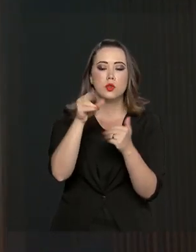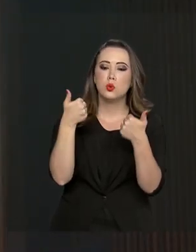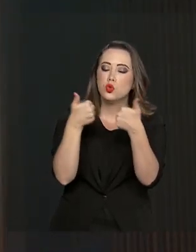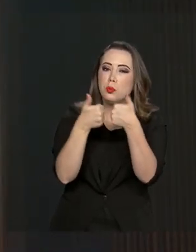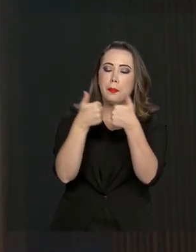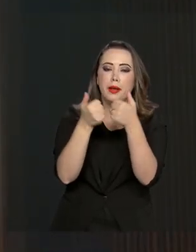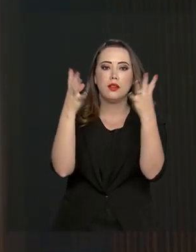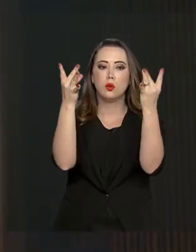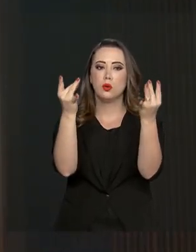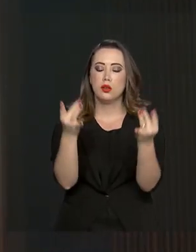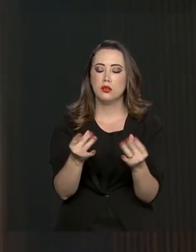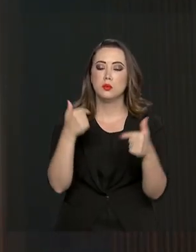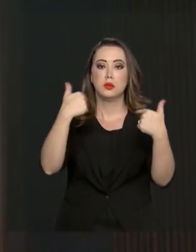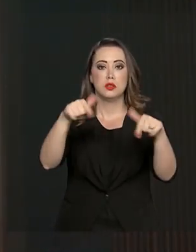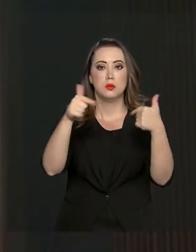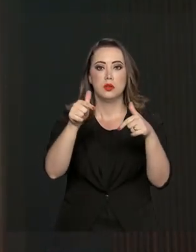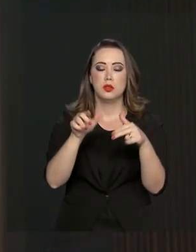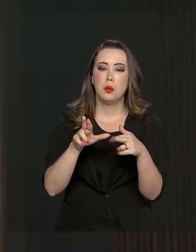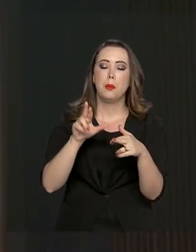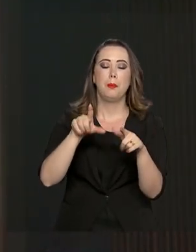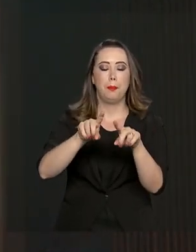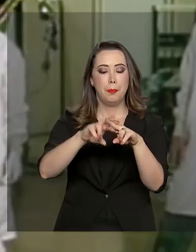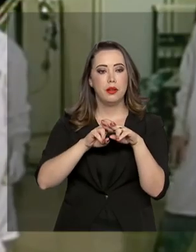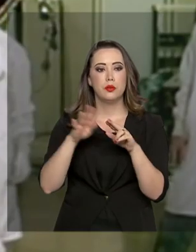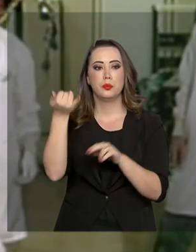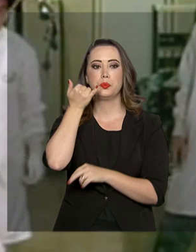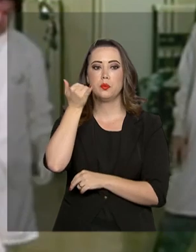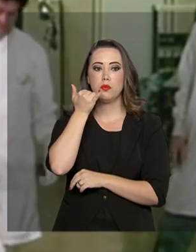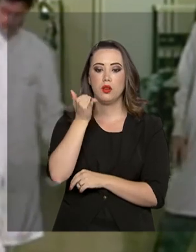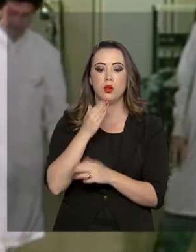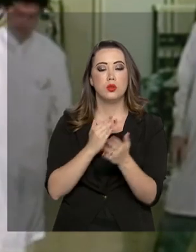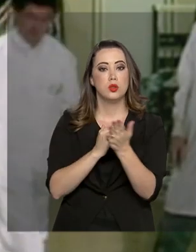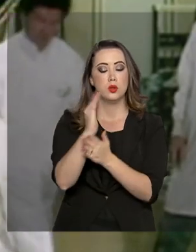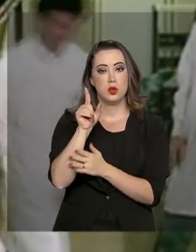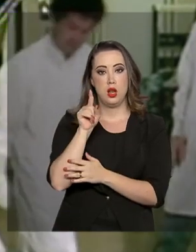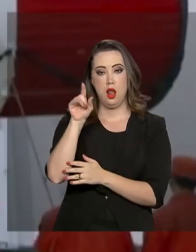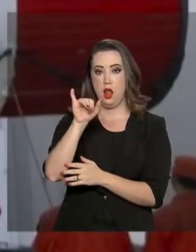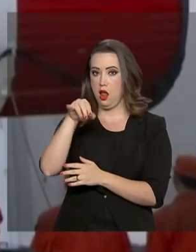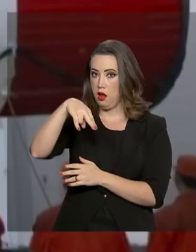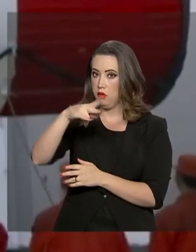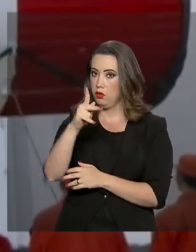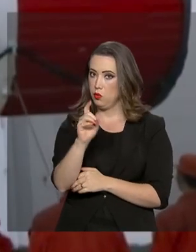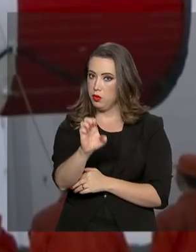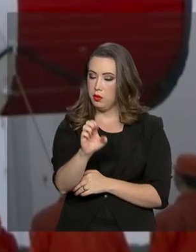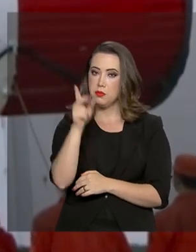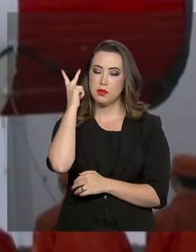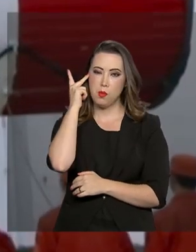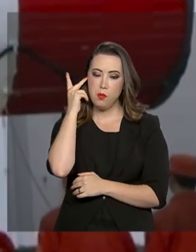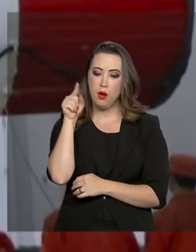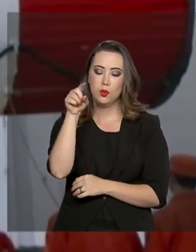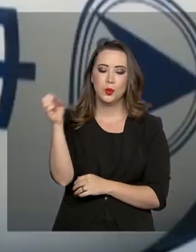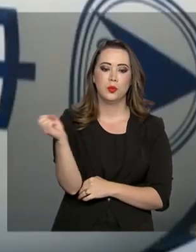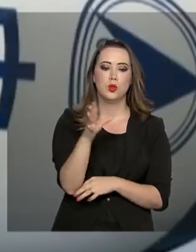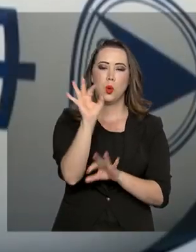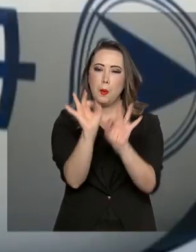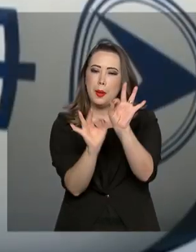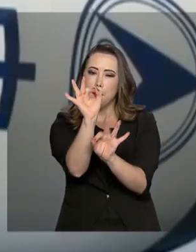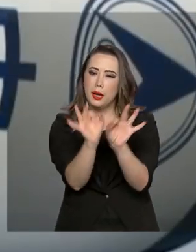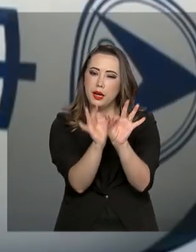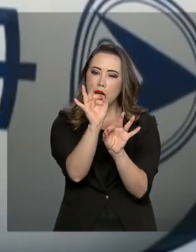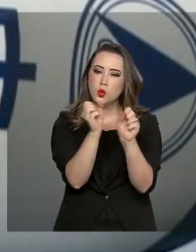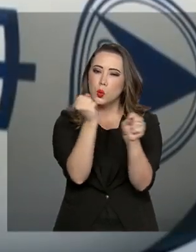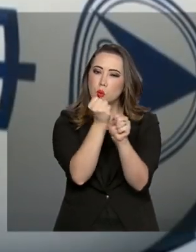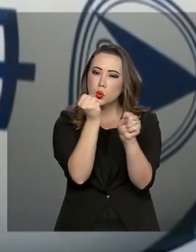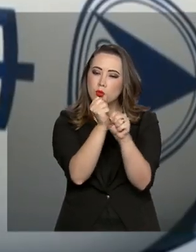processo por transmissão via conexão telefônica. Foi no INPE, em São José dos Campos, que o novo modelo foi construído